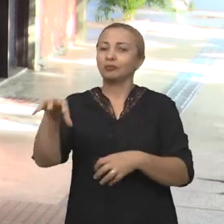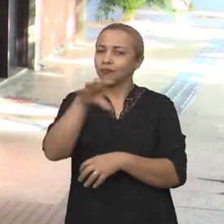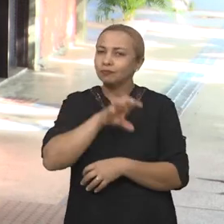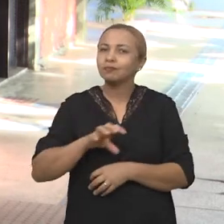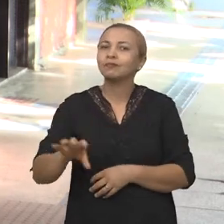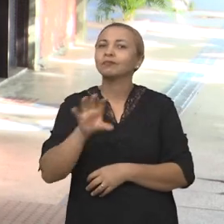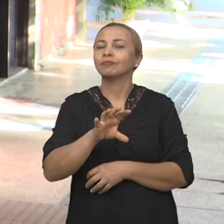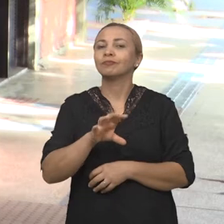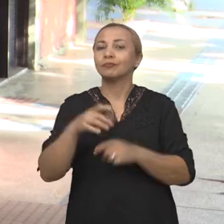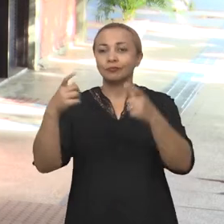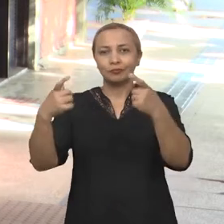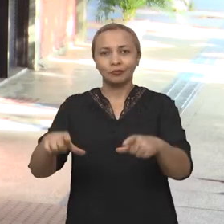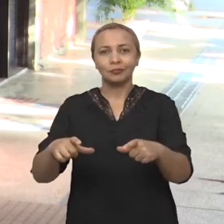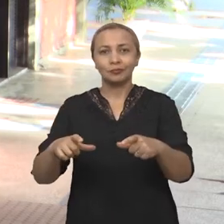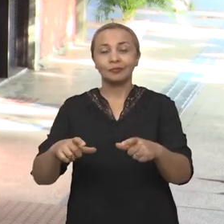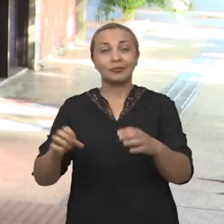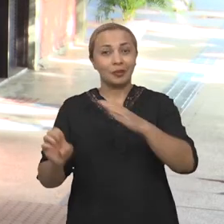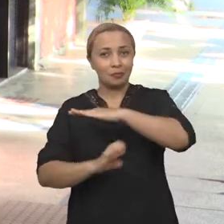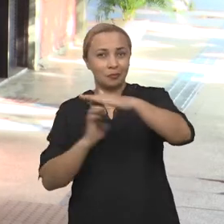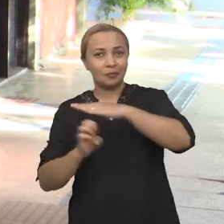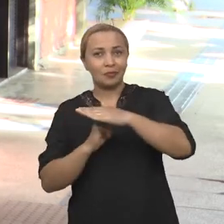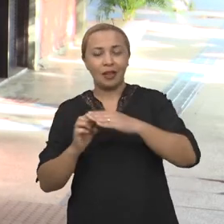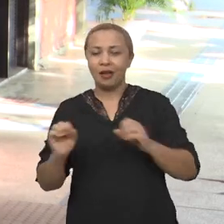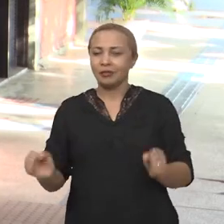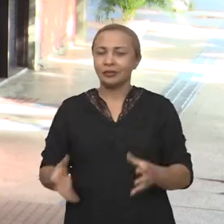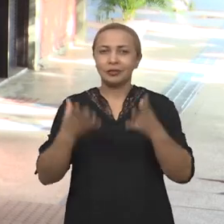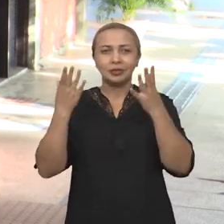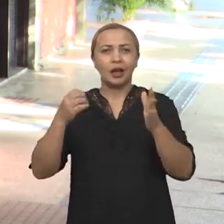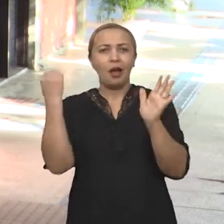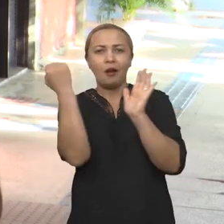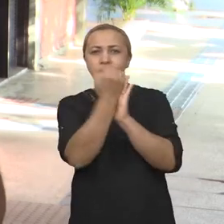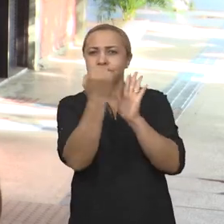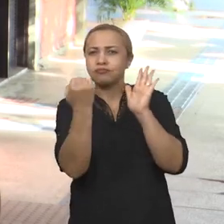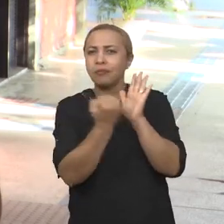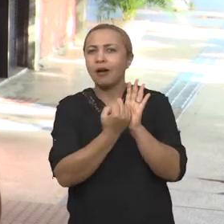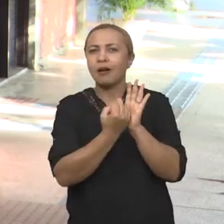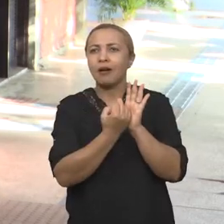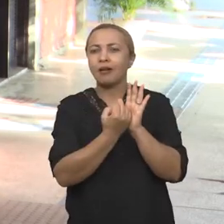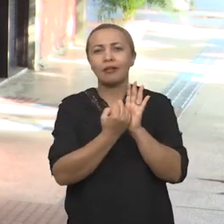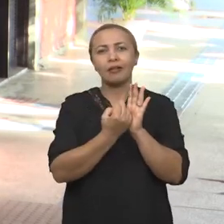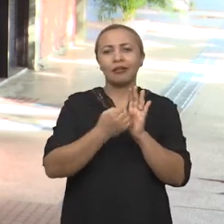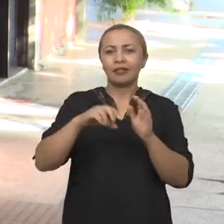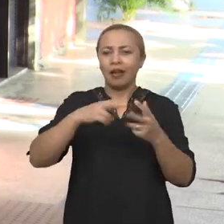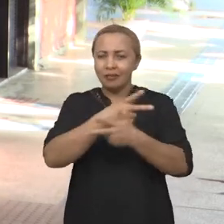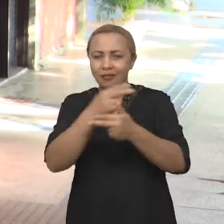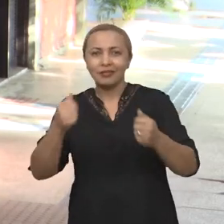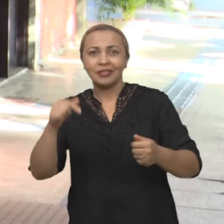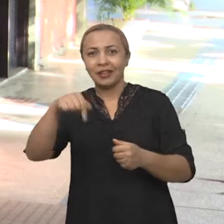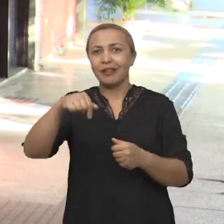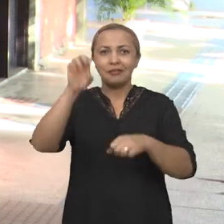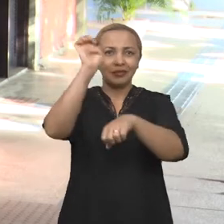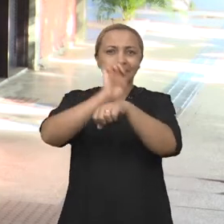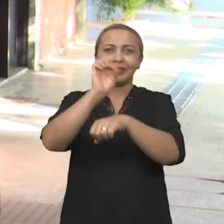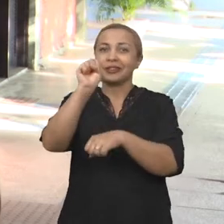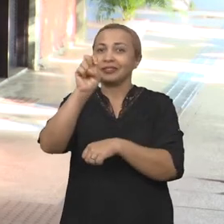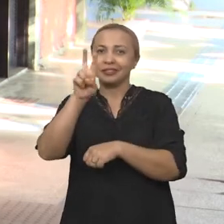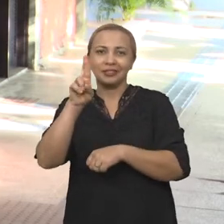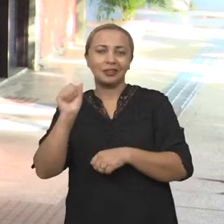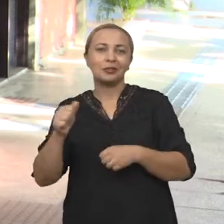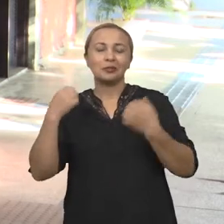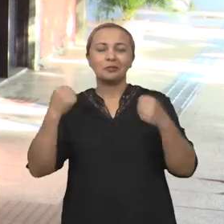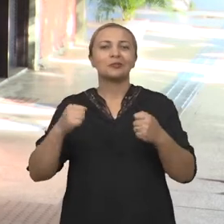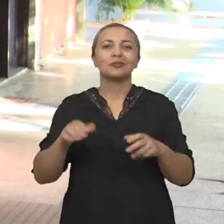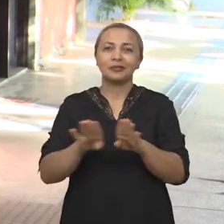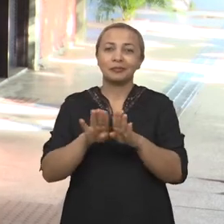A possibilidade de empreender, de criar um rótulo ou vários rótulos locais mesmo daqui de Sergipe, que também é uma